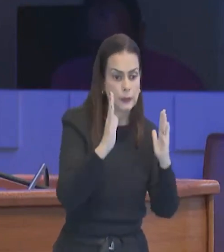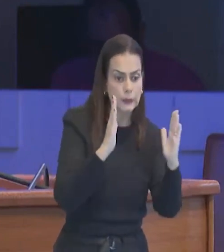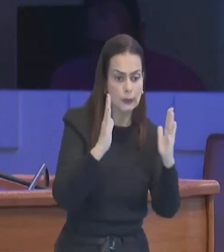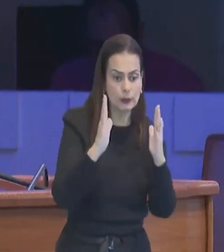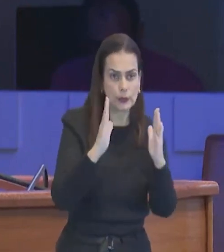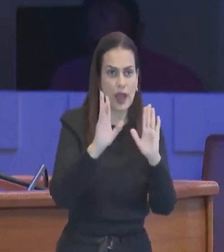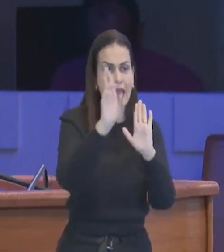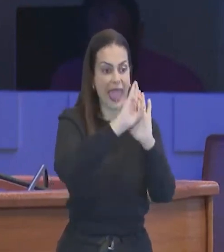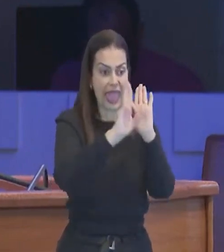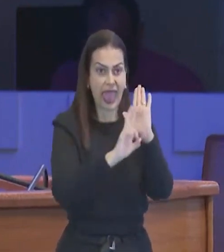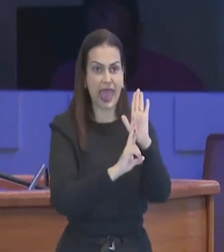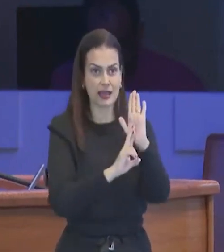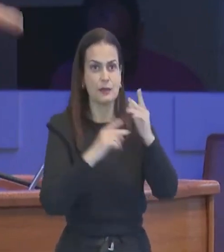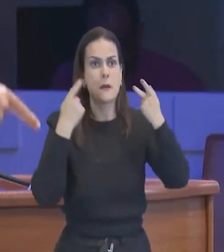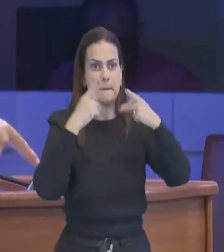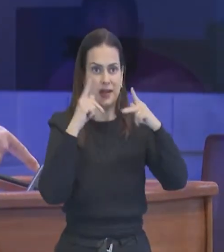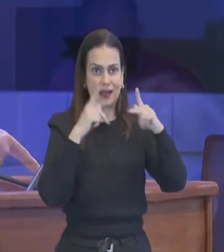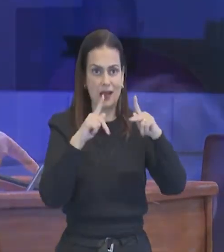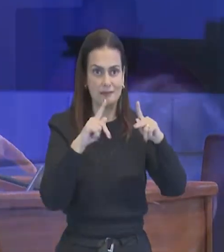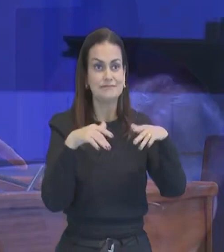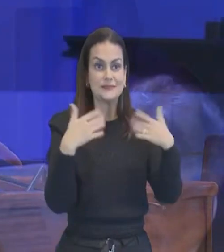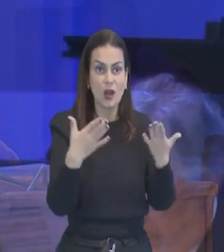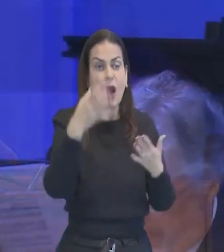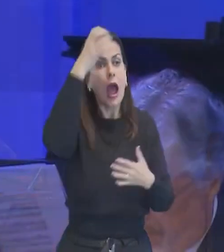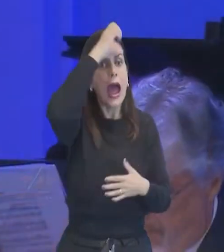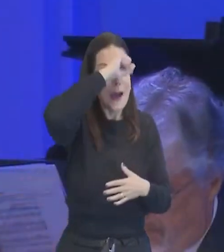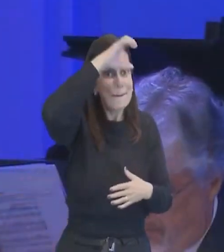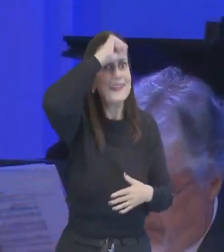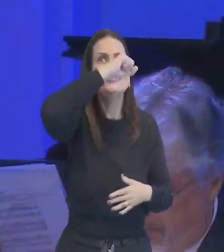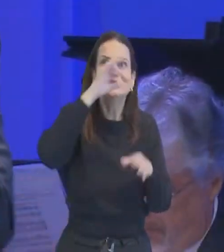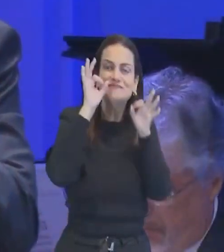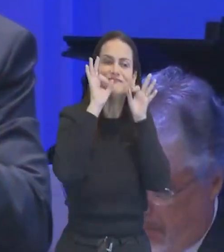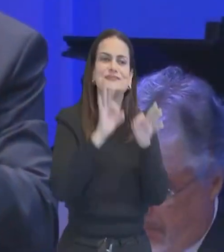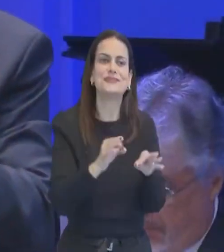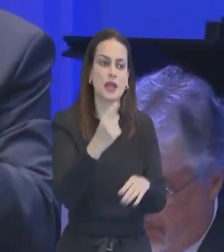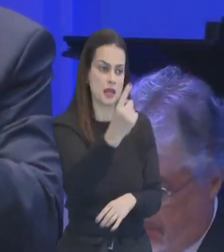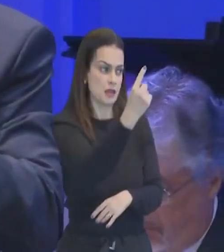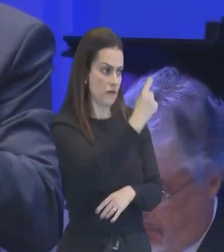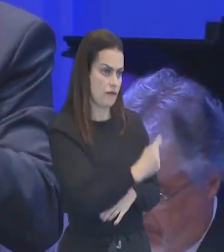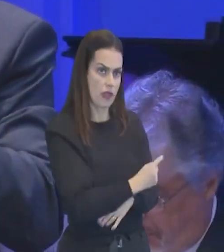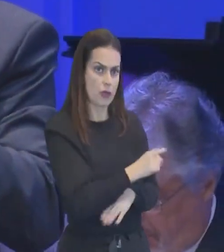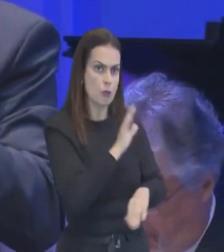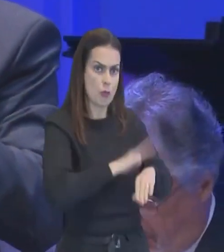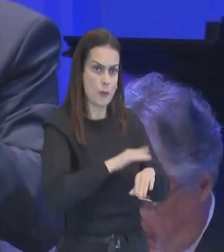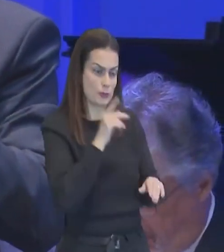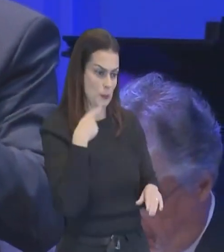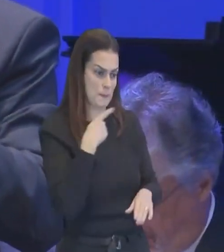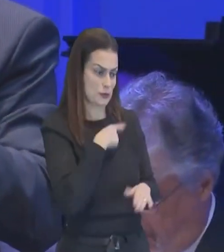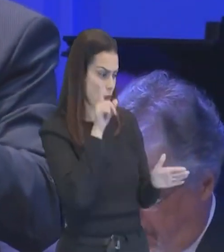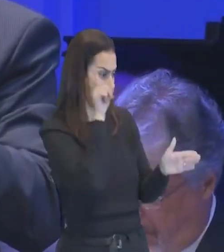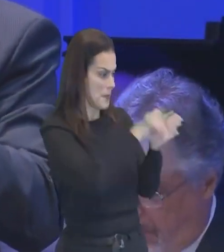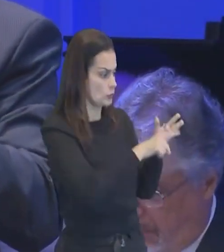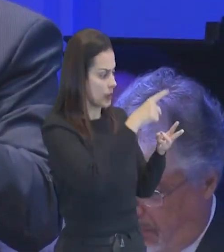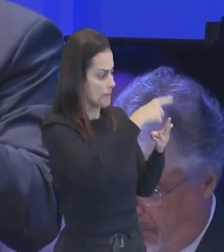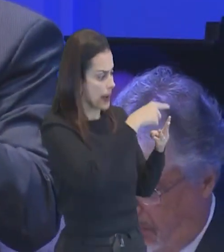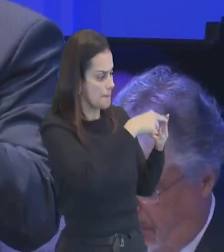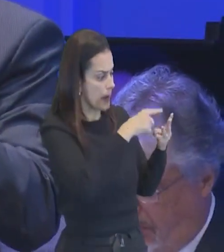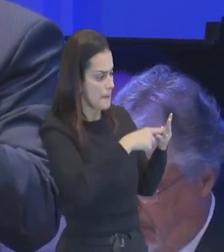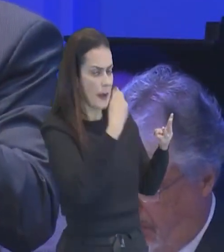regrinhas, e ele então aprendeu, ele foi instruído, e ele veio aqui e disse, os três pontos,